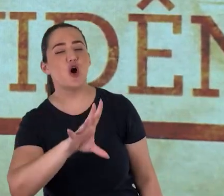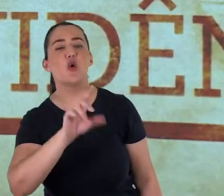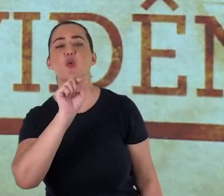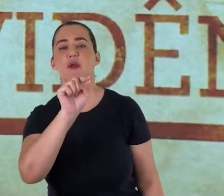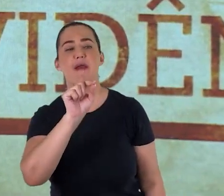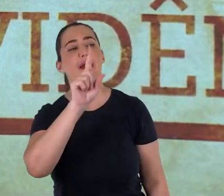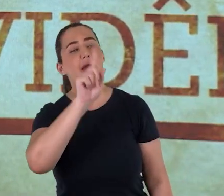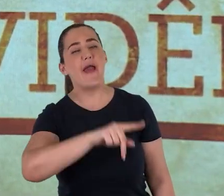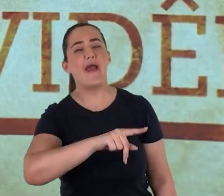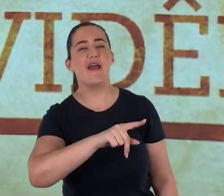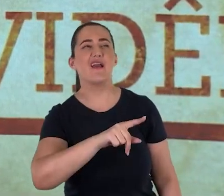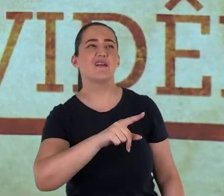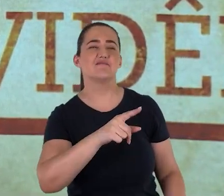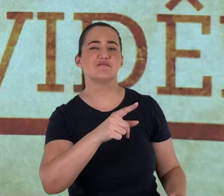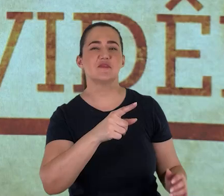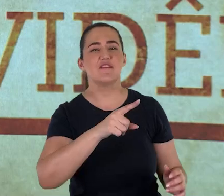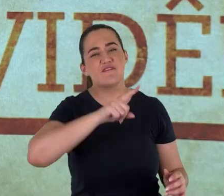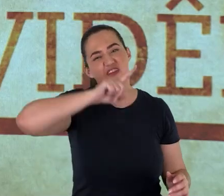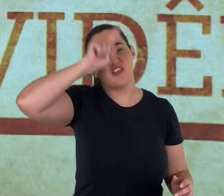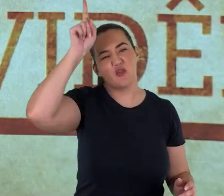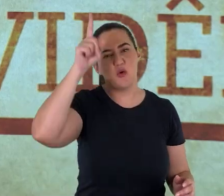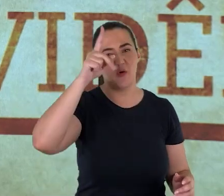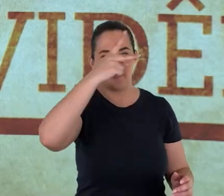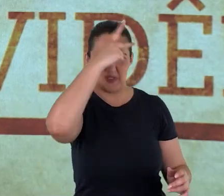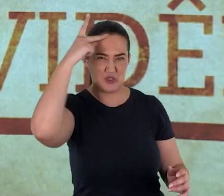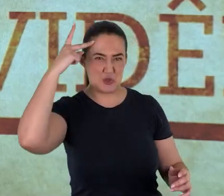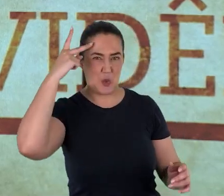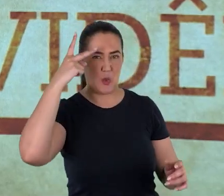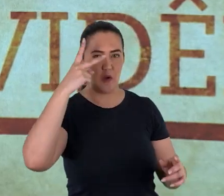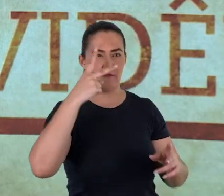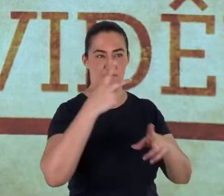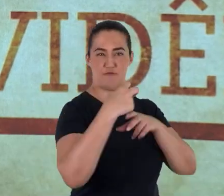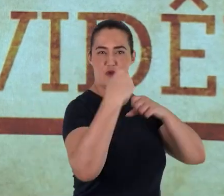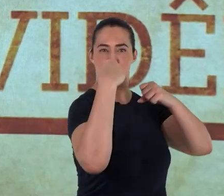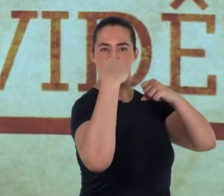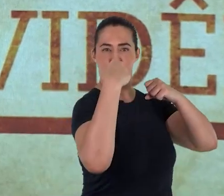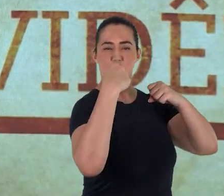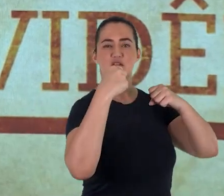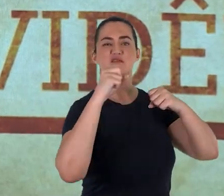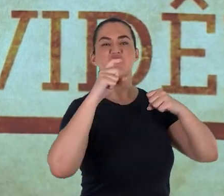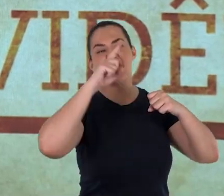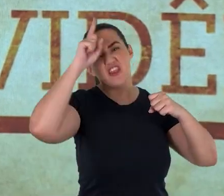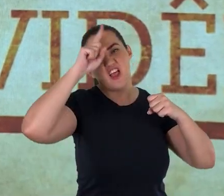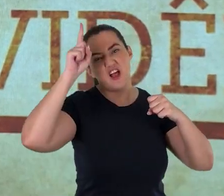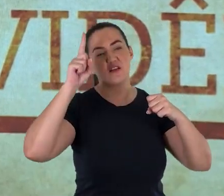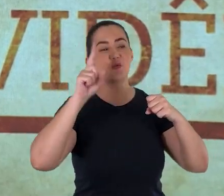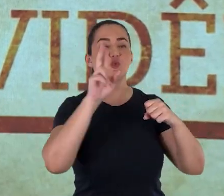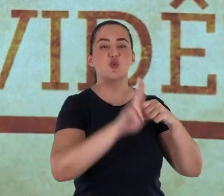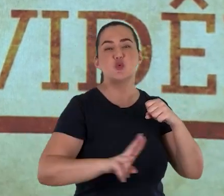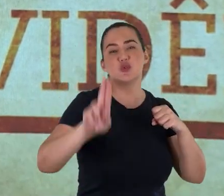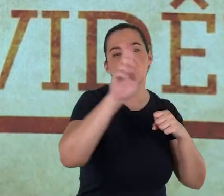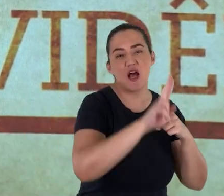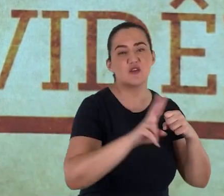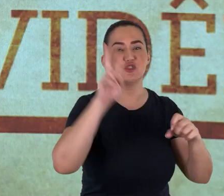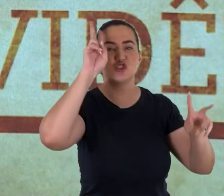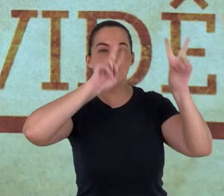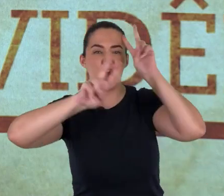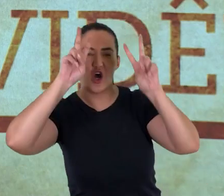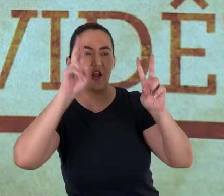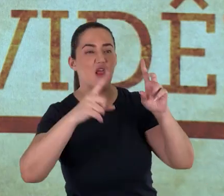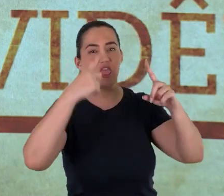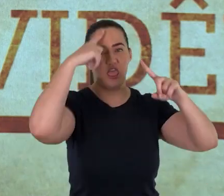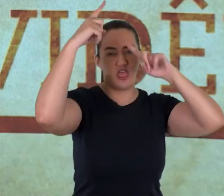a um herói que, de fato, nunca existiu, mas foi usado de diferentes maneiras, em épocas diferentes, até que se tornou